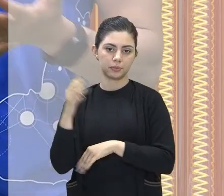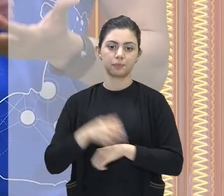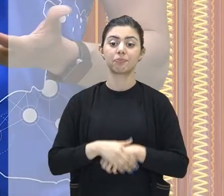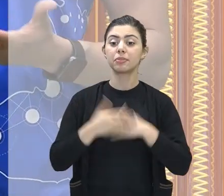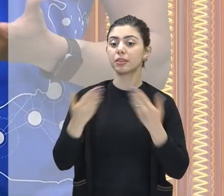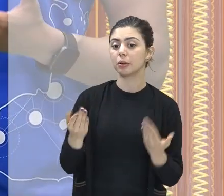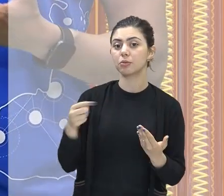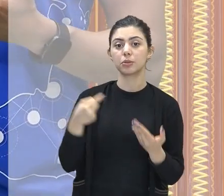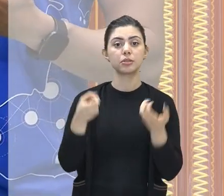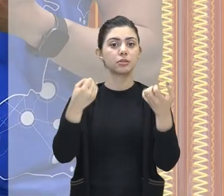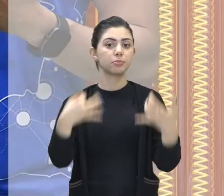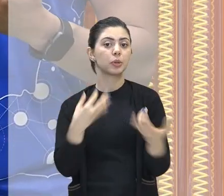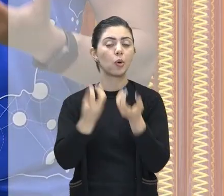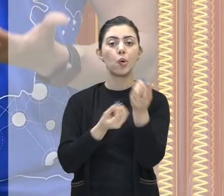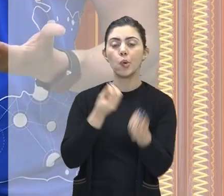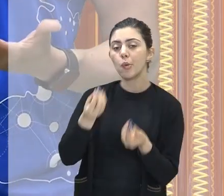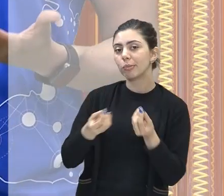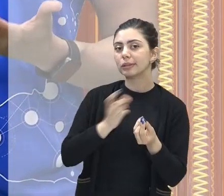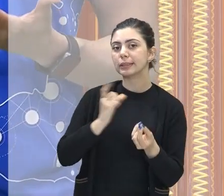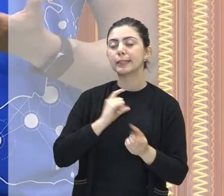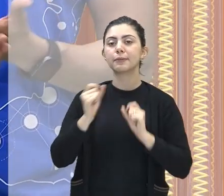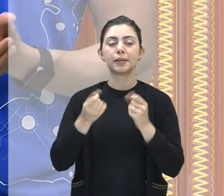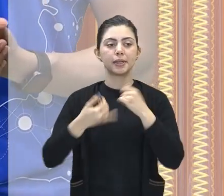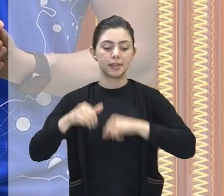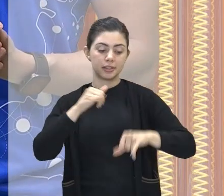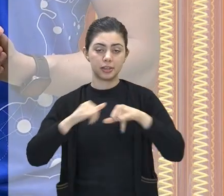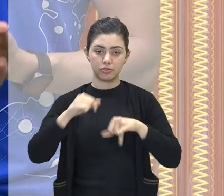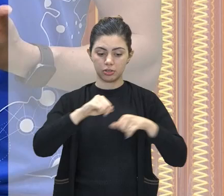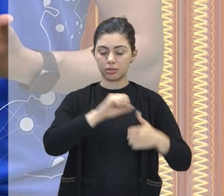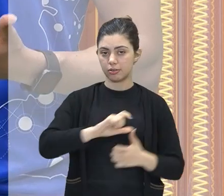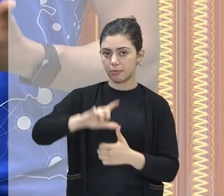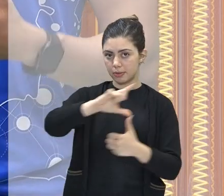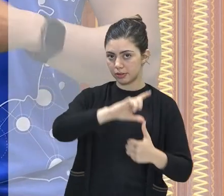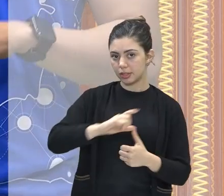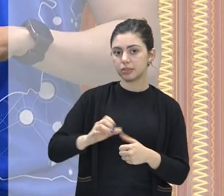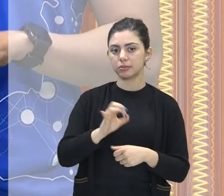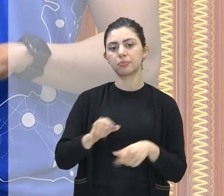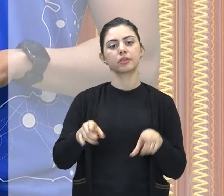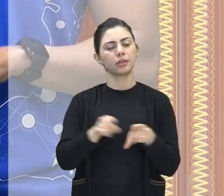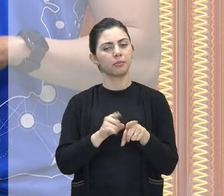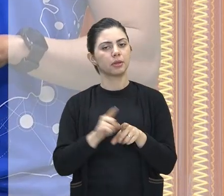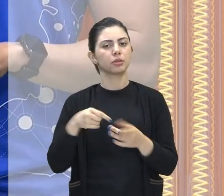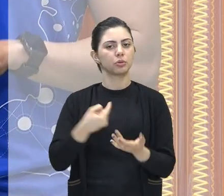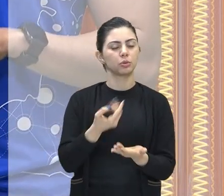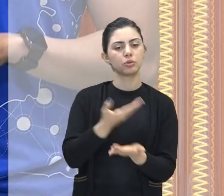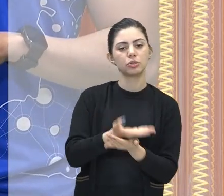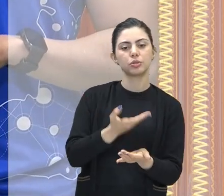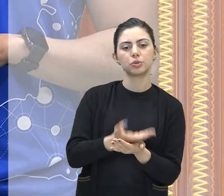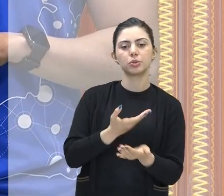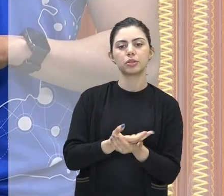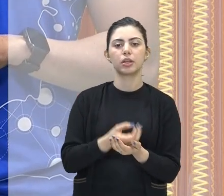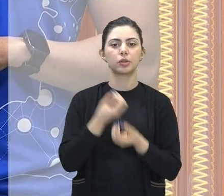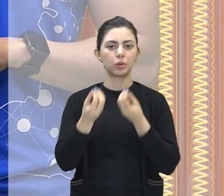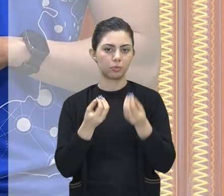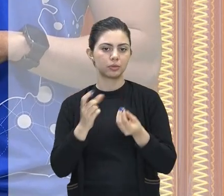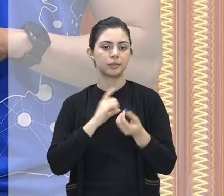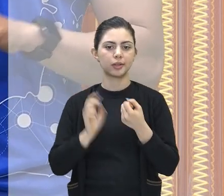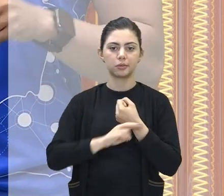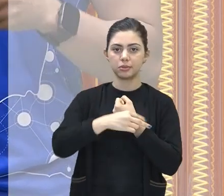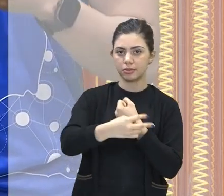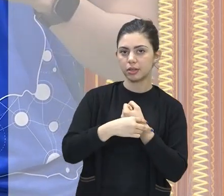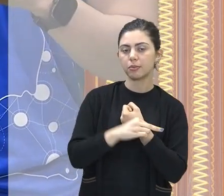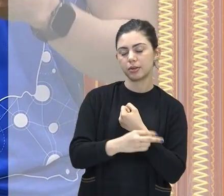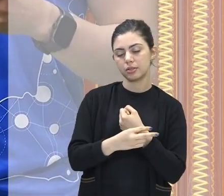é a produção de energia aqui na América Latina de uma forma geral e nós falamos também um pouco sobre os seus impactos aqui